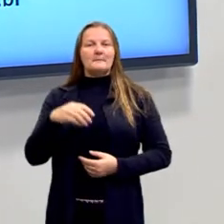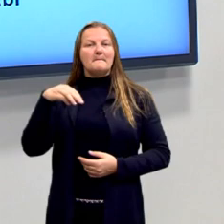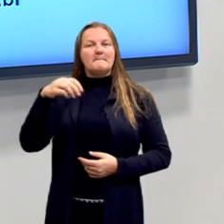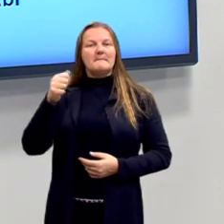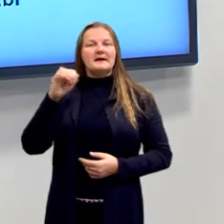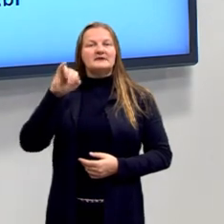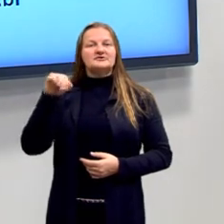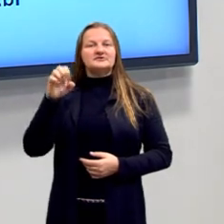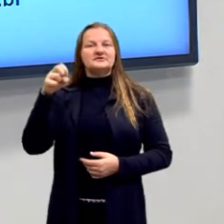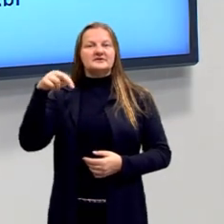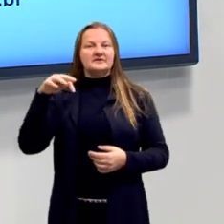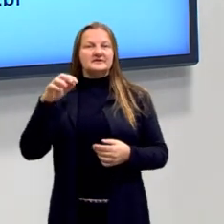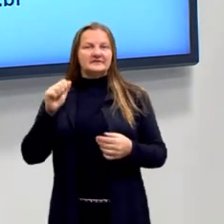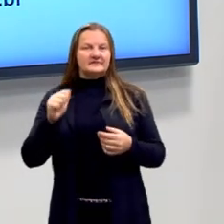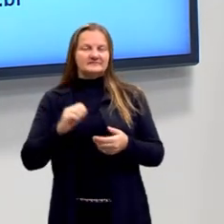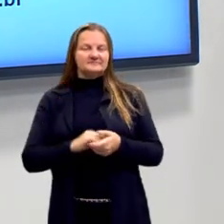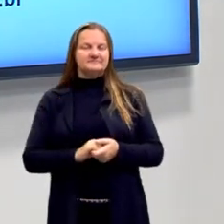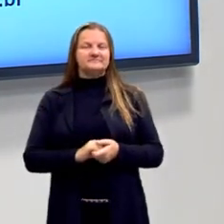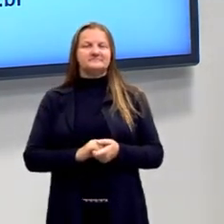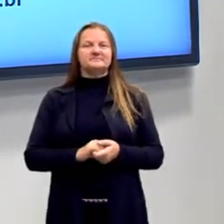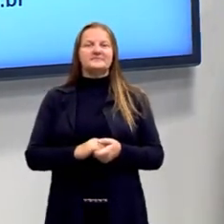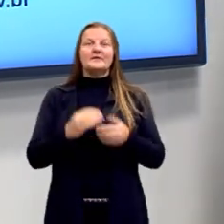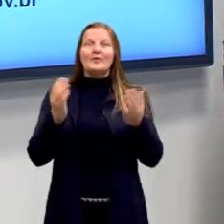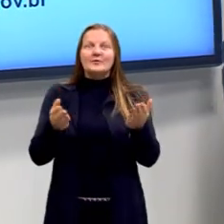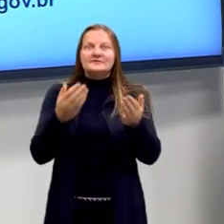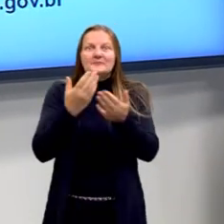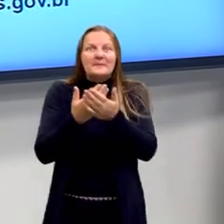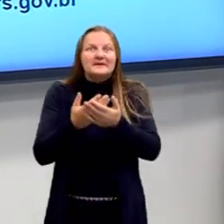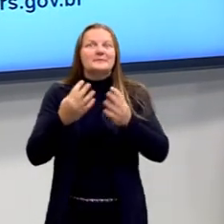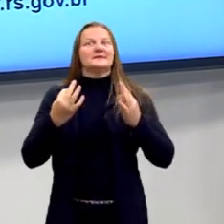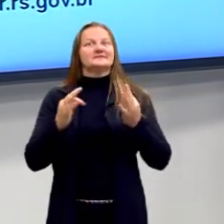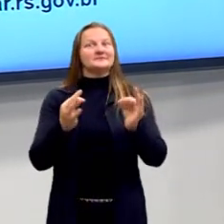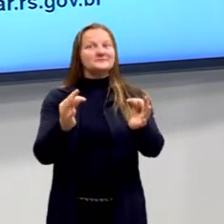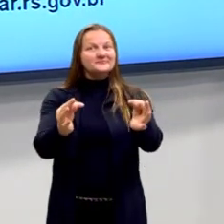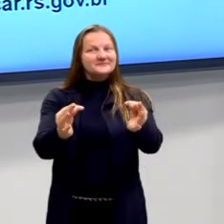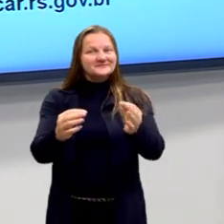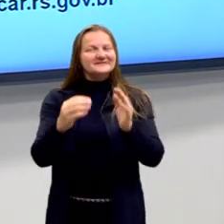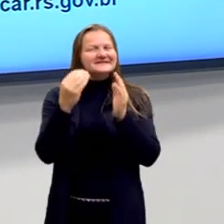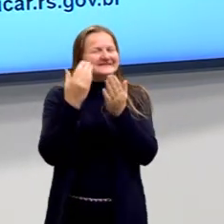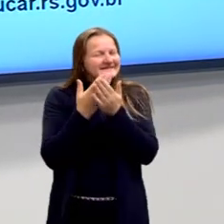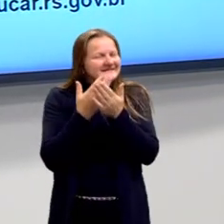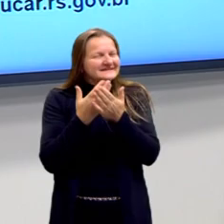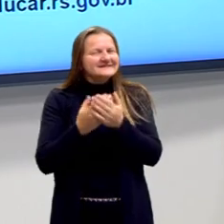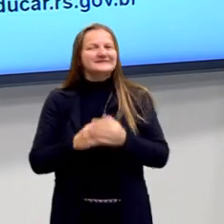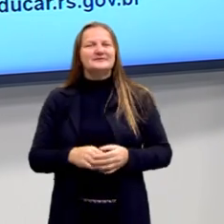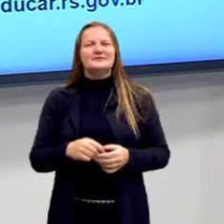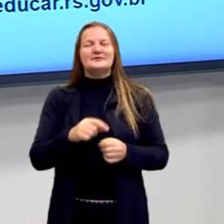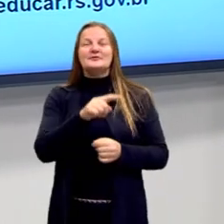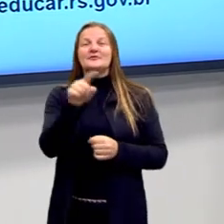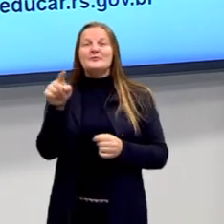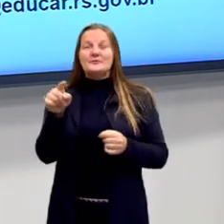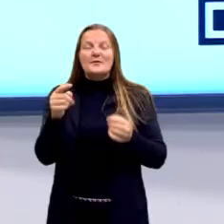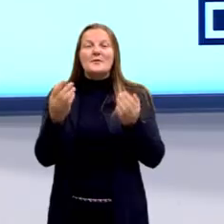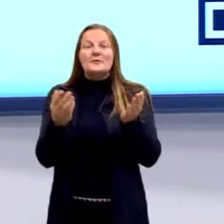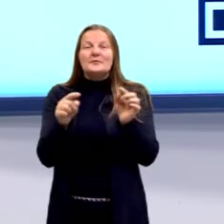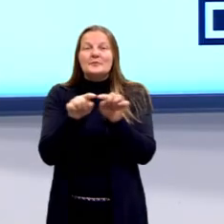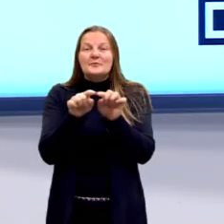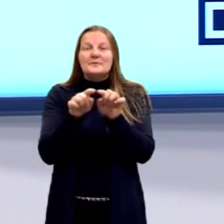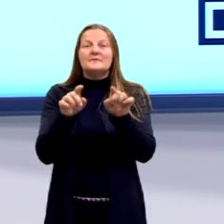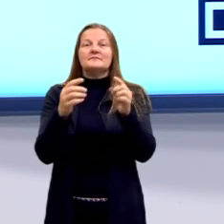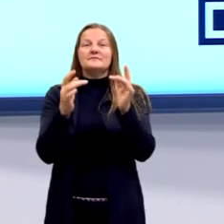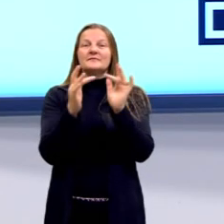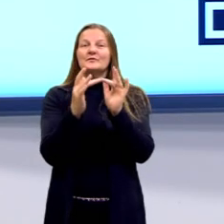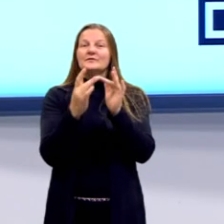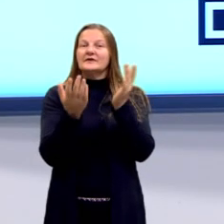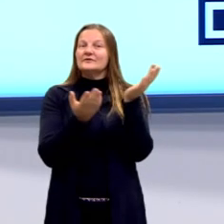magenta. Estamos aqui para mais uma aula de matemática e suas tecnologias. Deixo aqui para vocês os contatos se